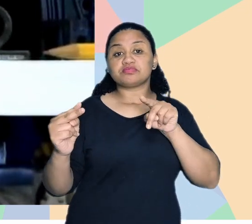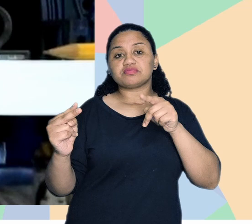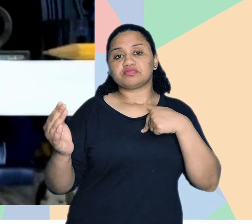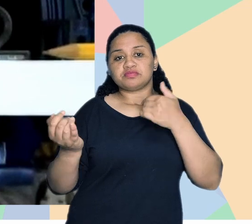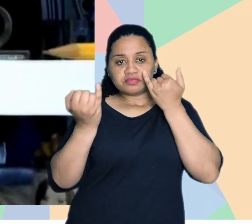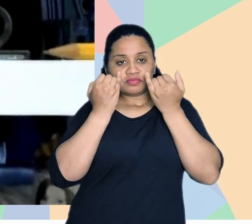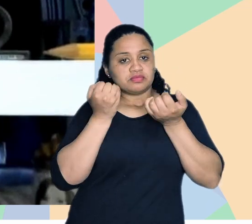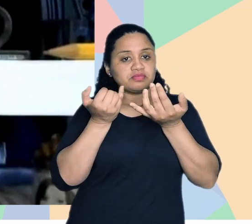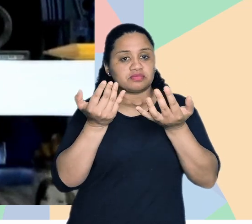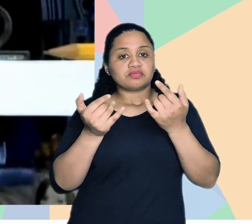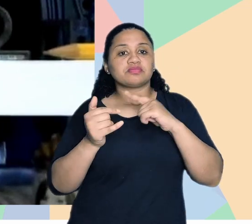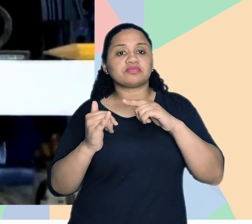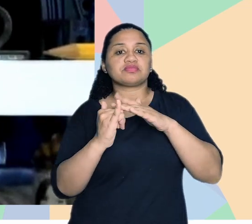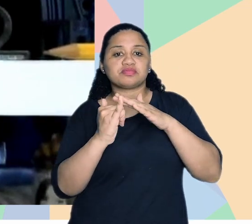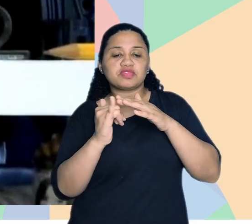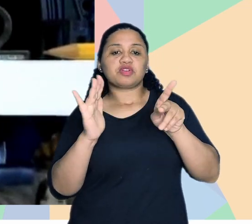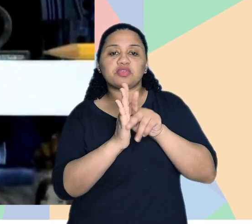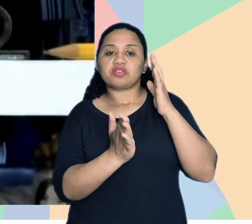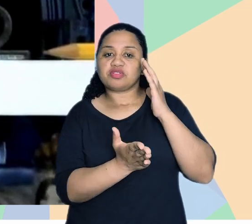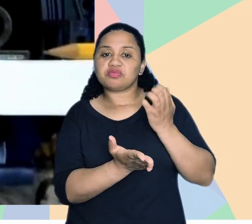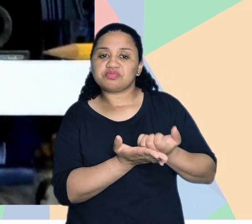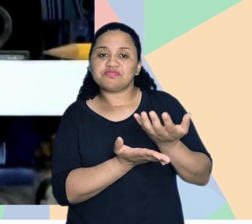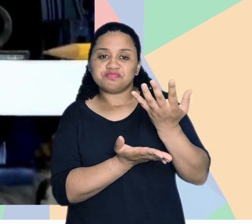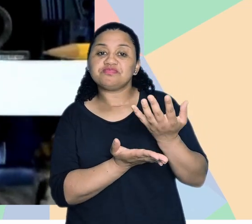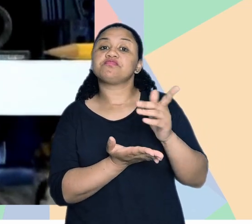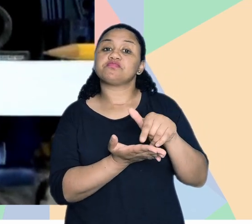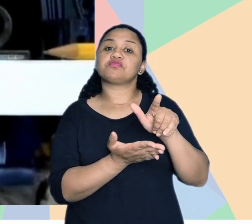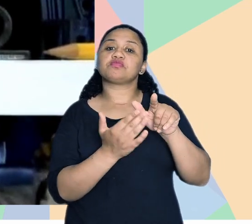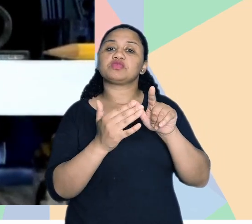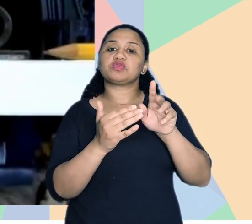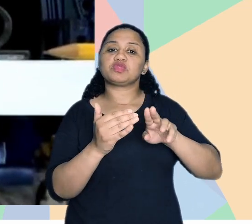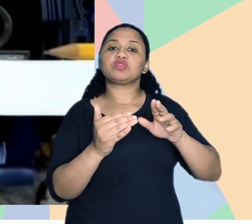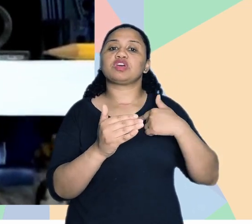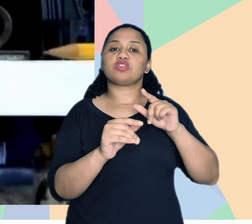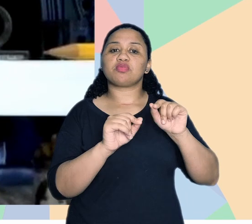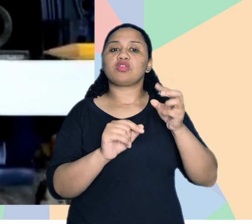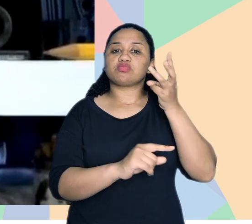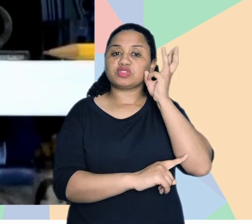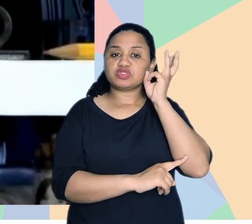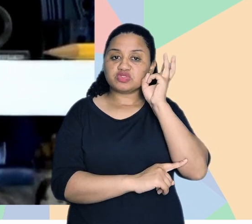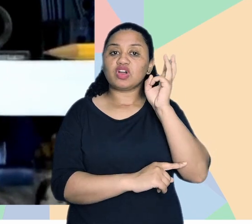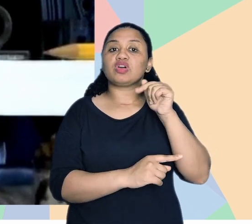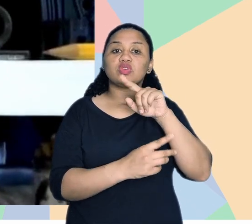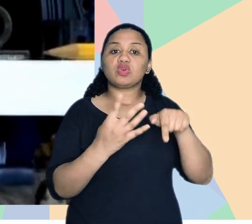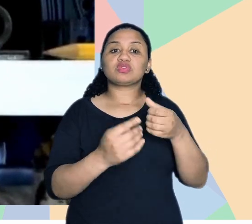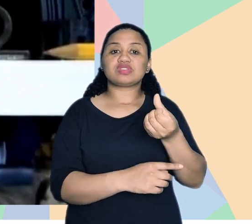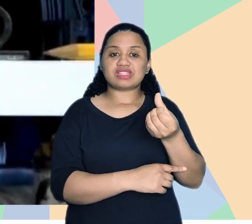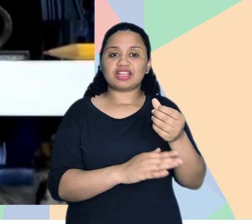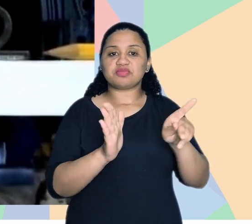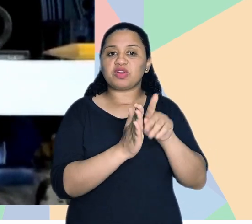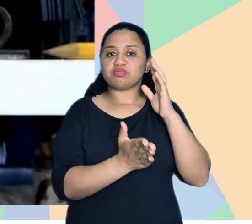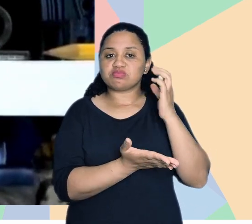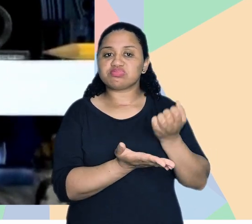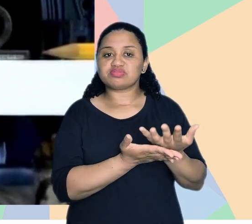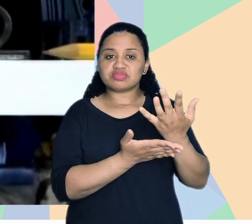acesso virtual a esse conteúdo, né, então, a gente tem um canal próprio de podcast, né, principalmente pelo Spotify, e